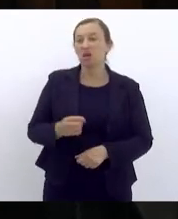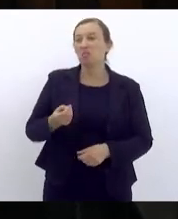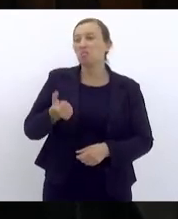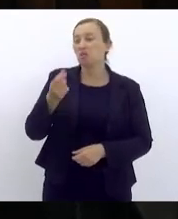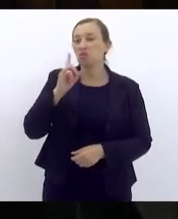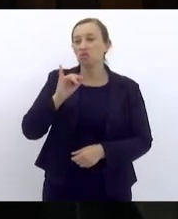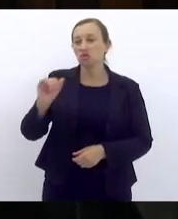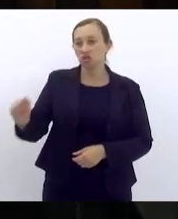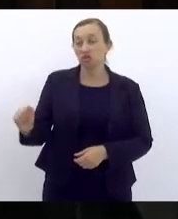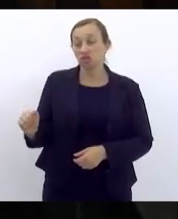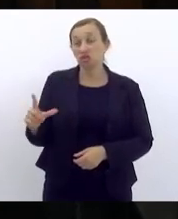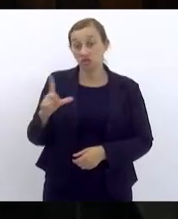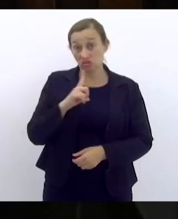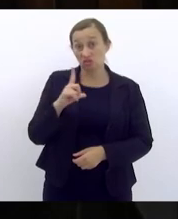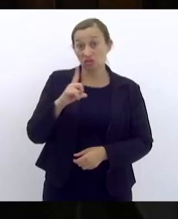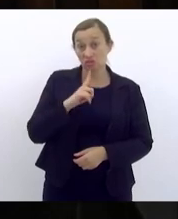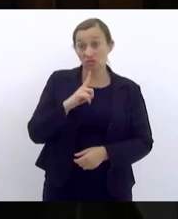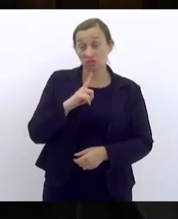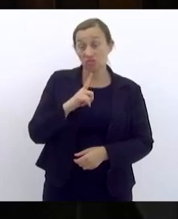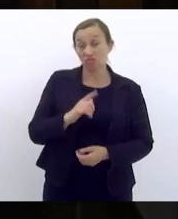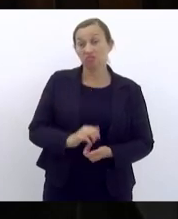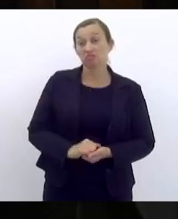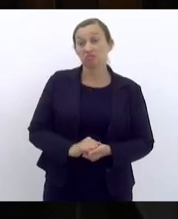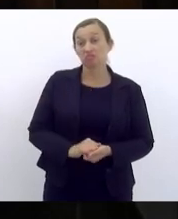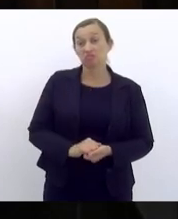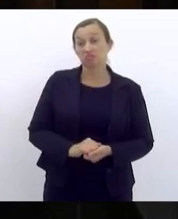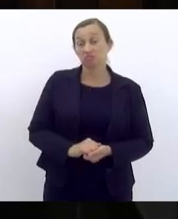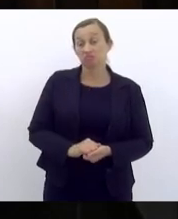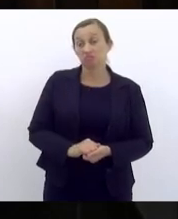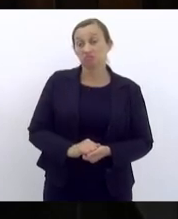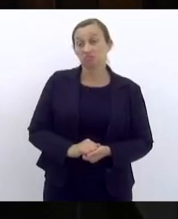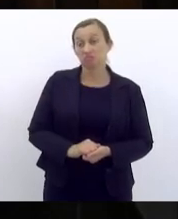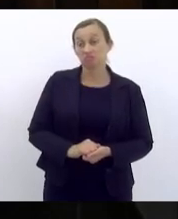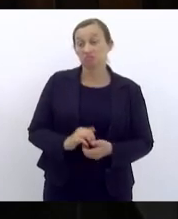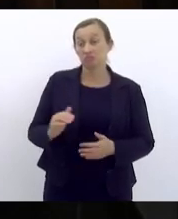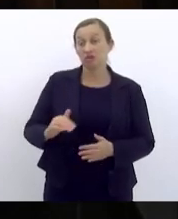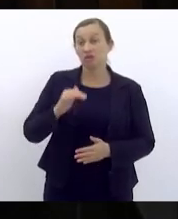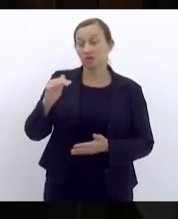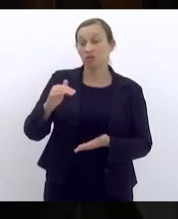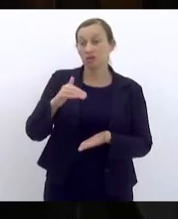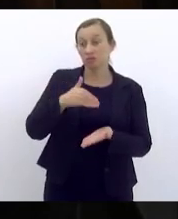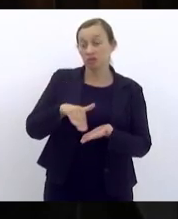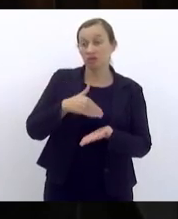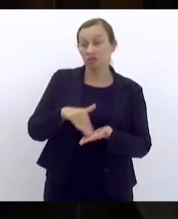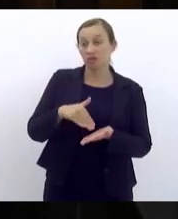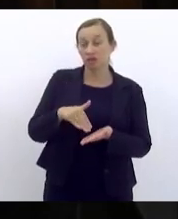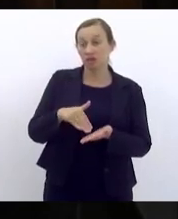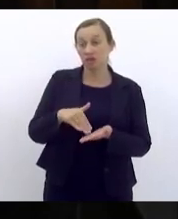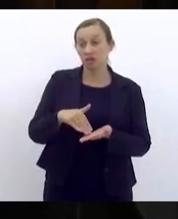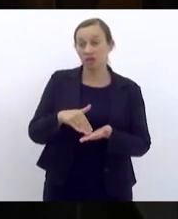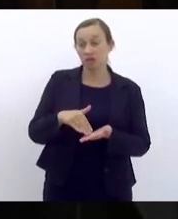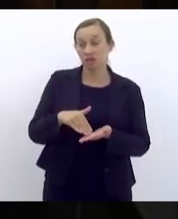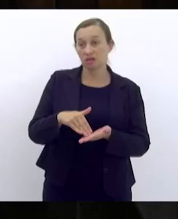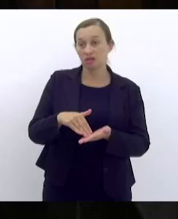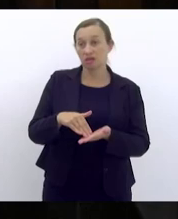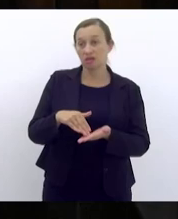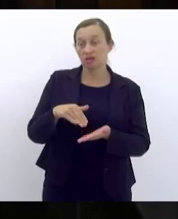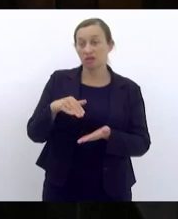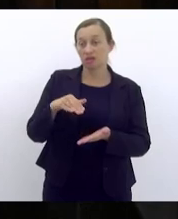nós tivemos a subprefeita de Jacarepaguá pedindo exoneração